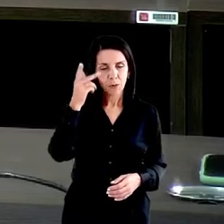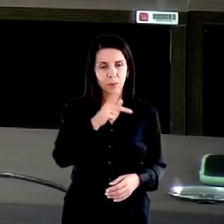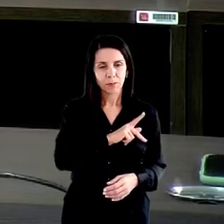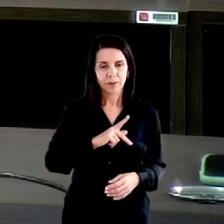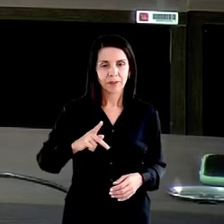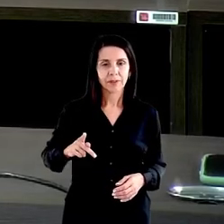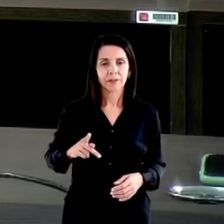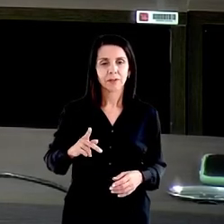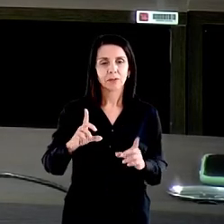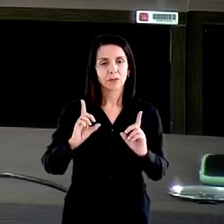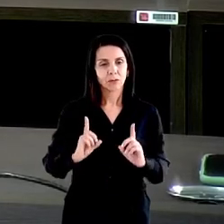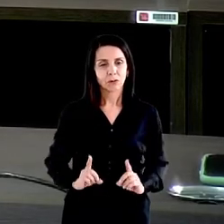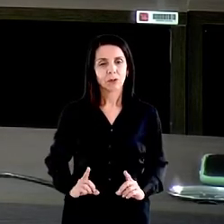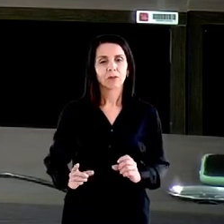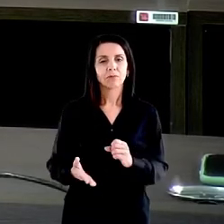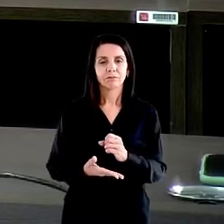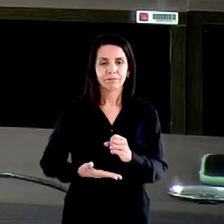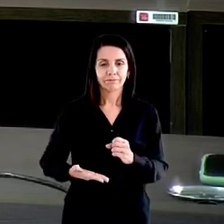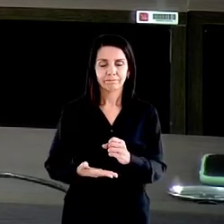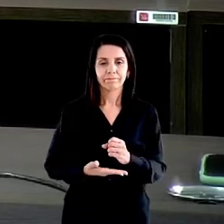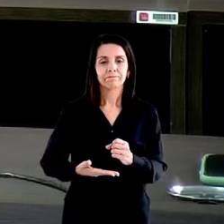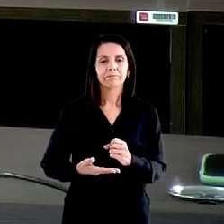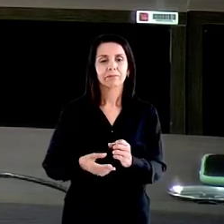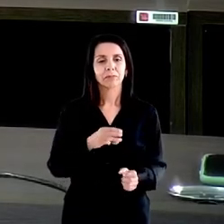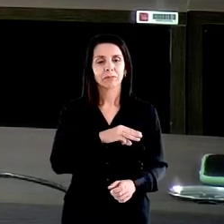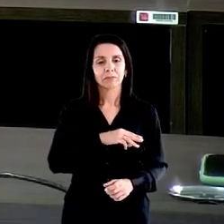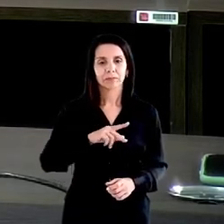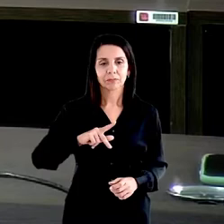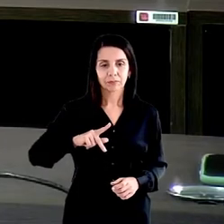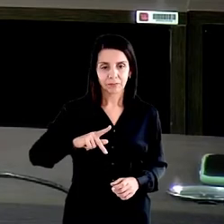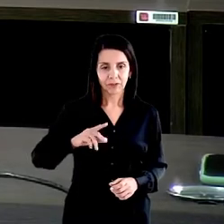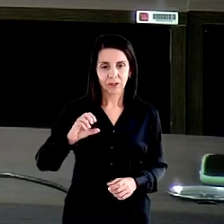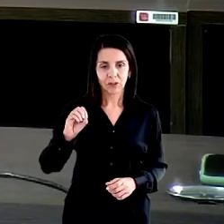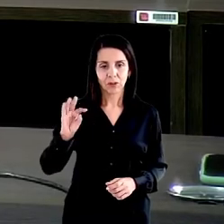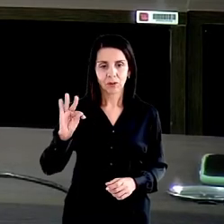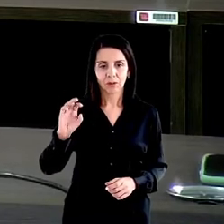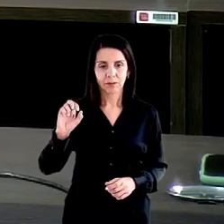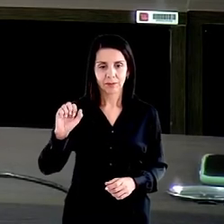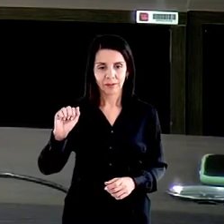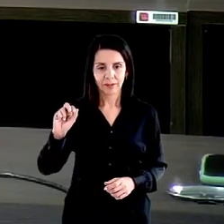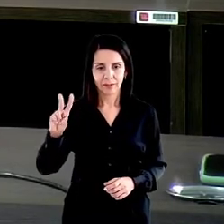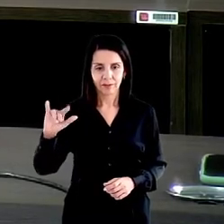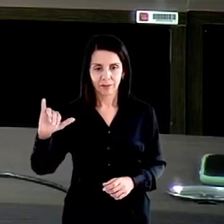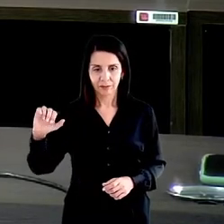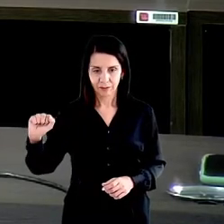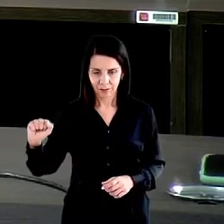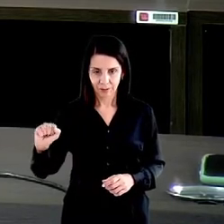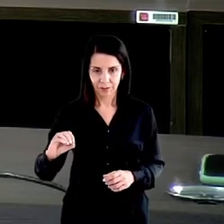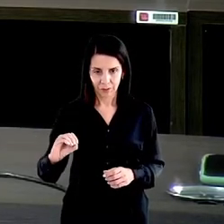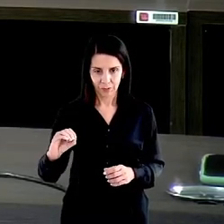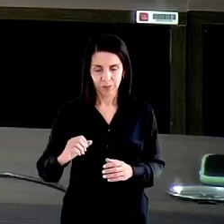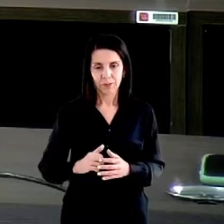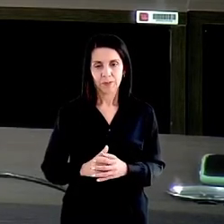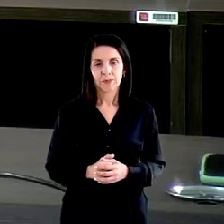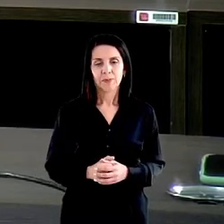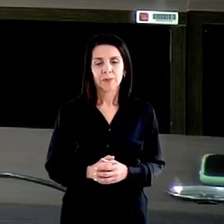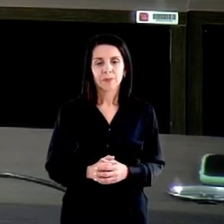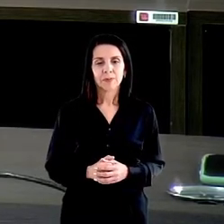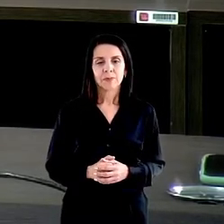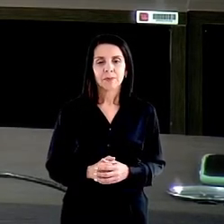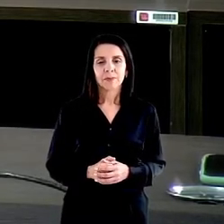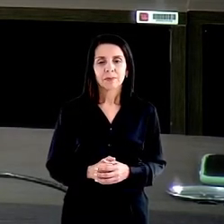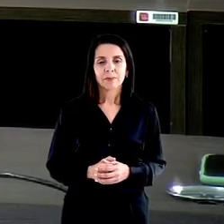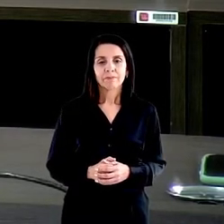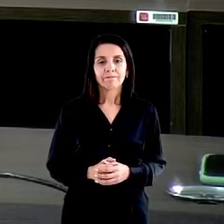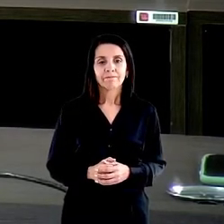Fundamentais do Conselho Nacional do Ministério Público, o doutor Otávio Luiz Rodrigues Júnior. E,